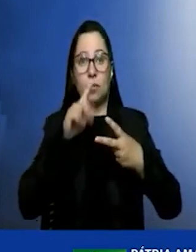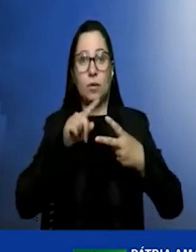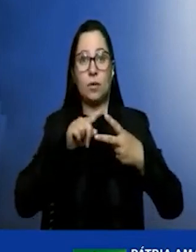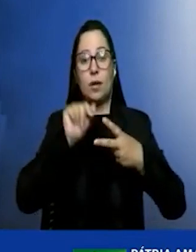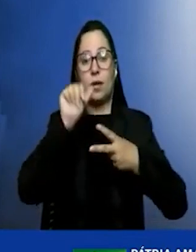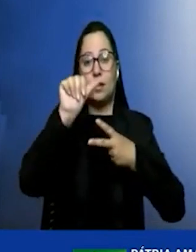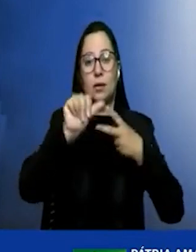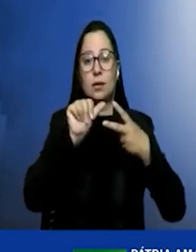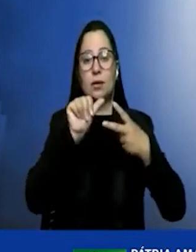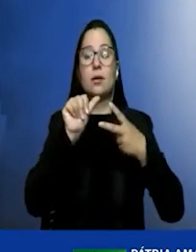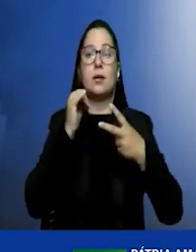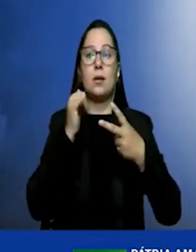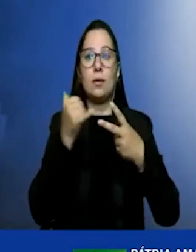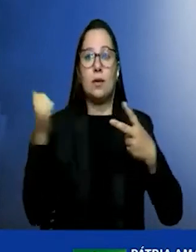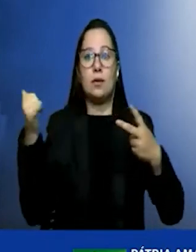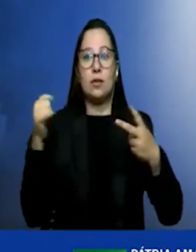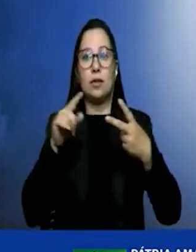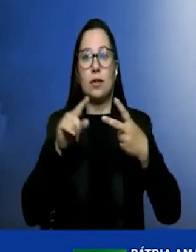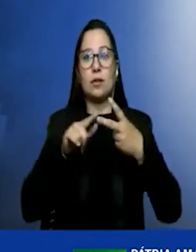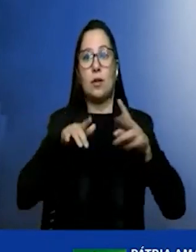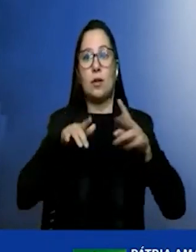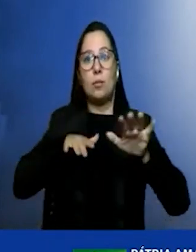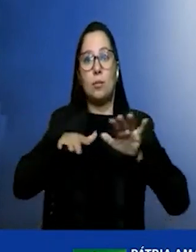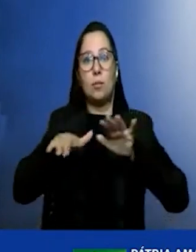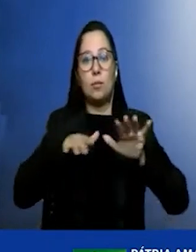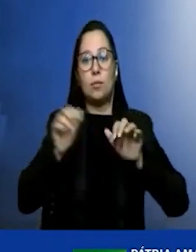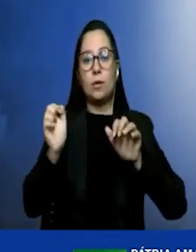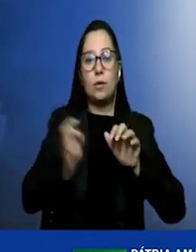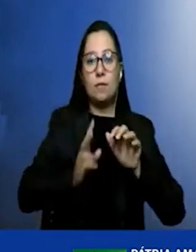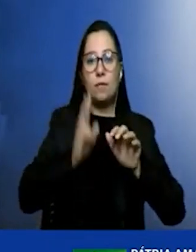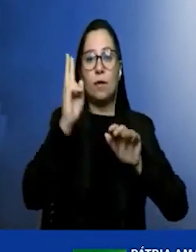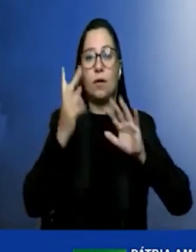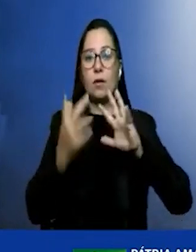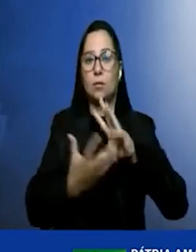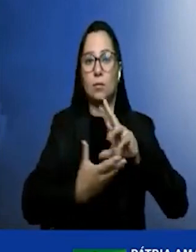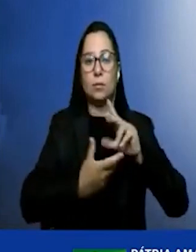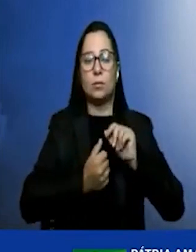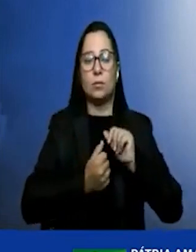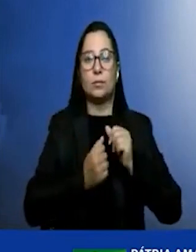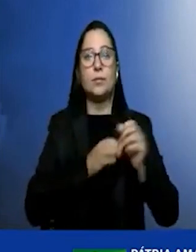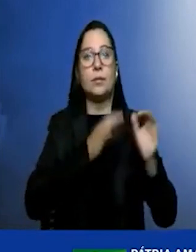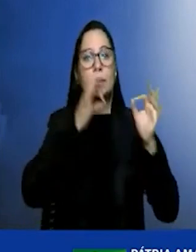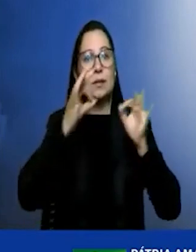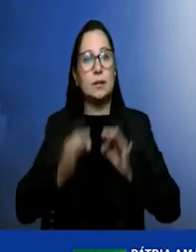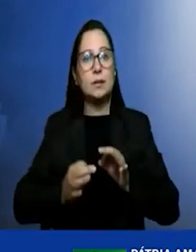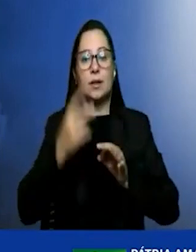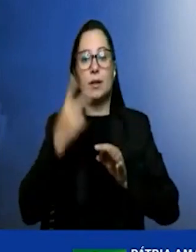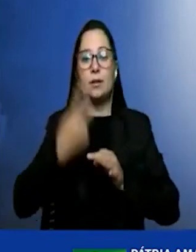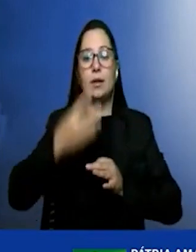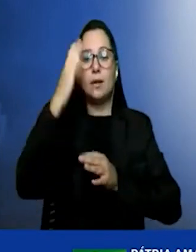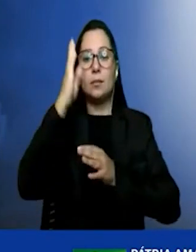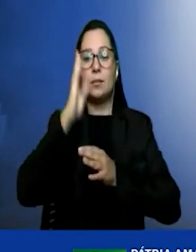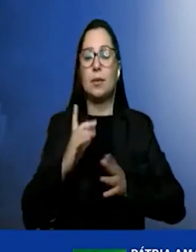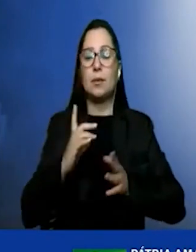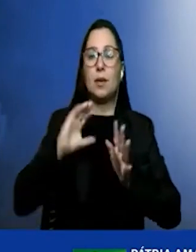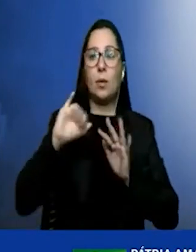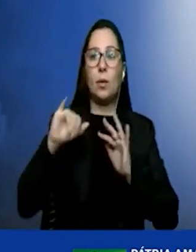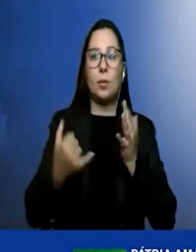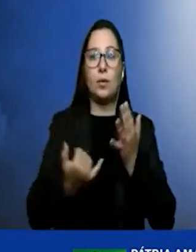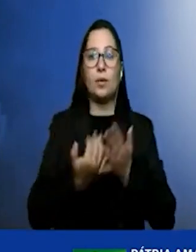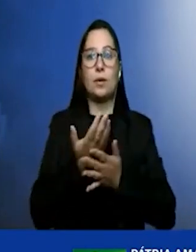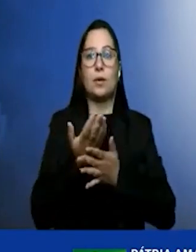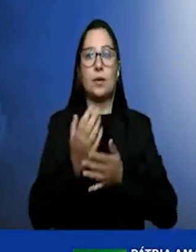e a movimentação da cadeia global de valores. Isso certamente dará ao Brasil grandes oportunidades, no primeiro momento